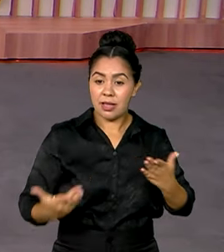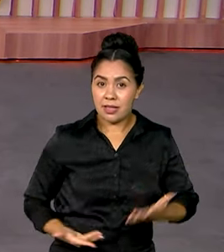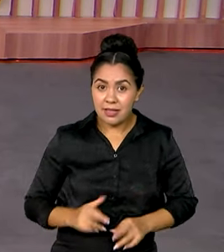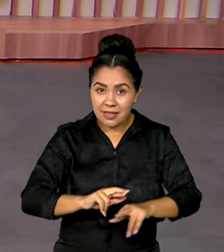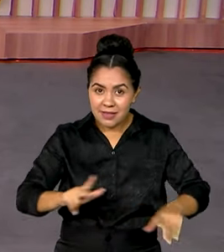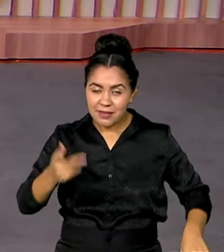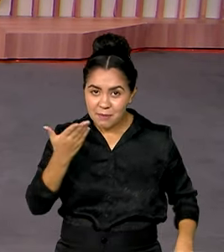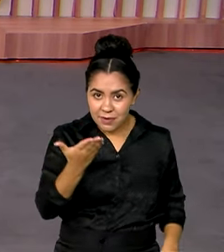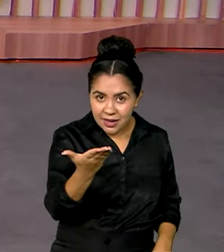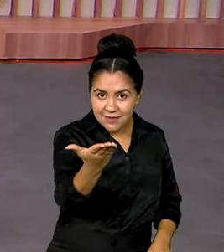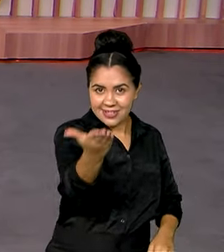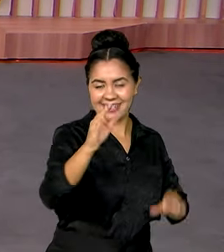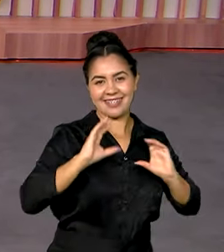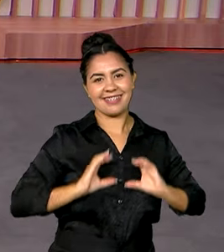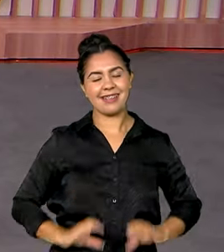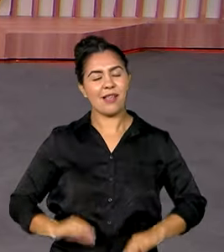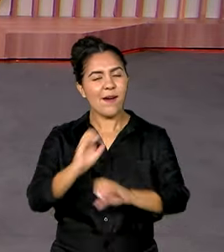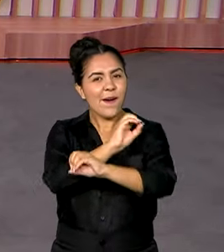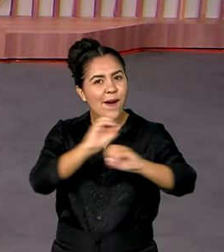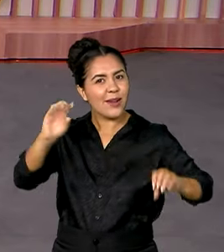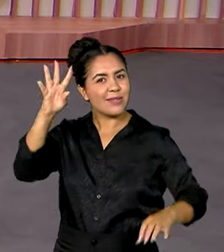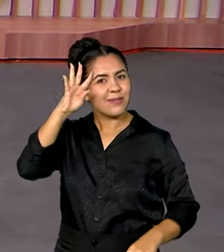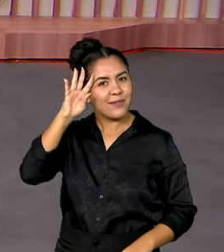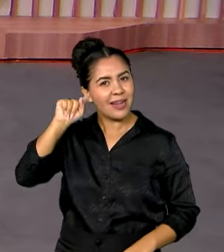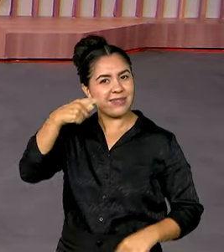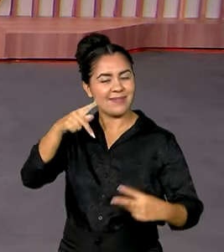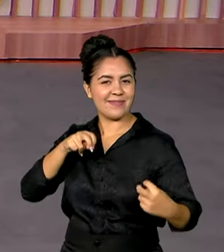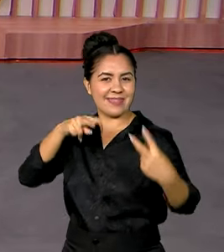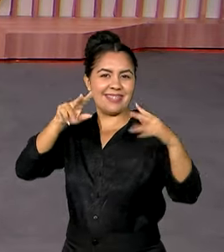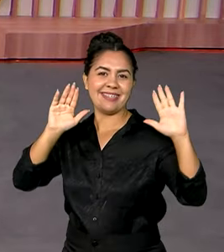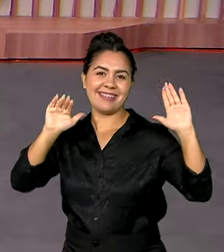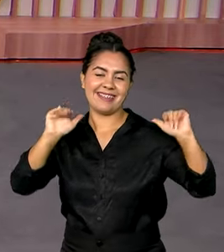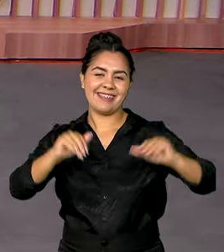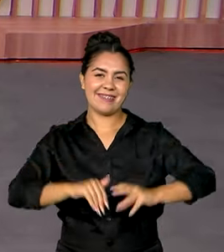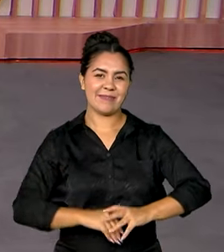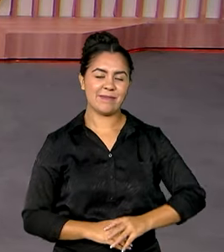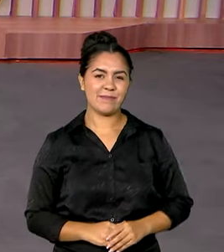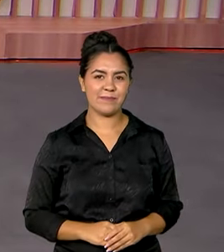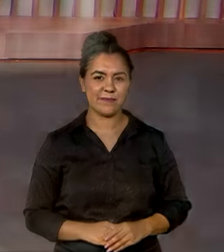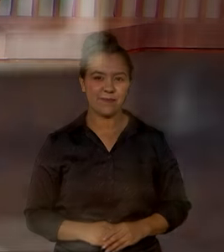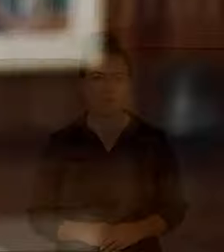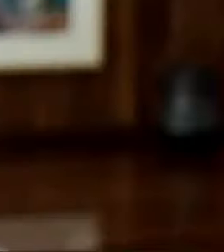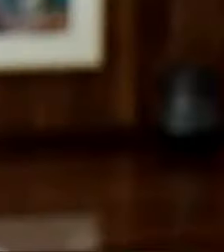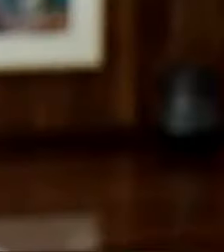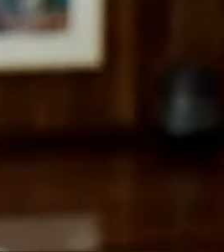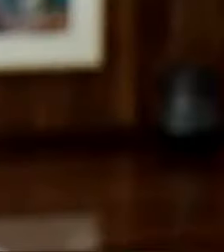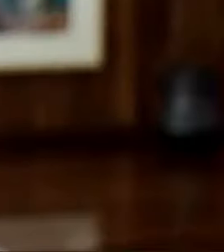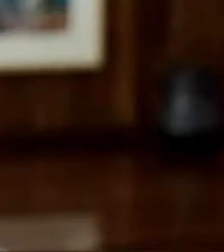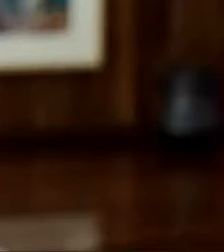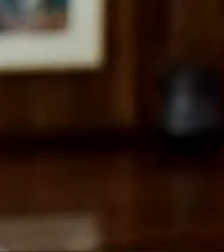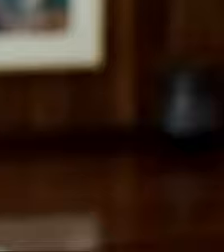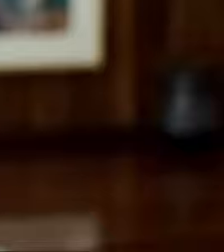para você, cidadão. Uma ótima quarta-feira, até a próxima. Tchau. Tchau. Tchau.